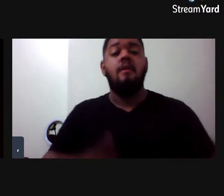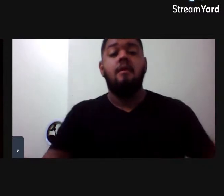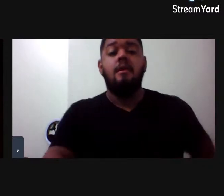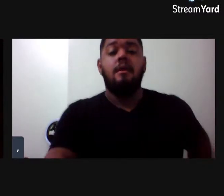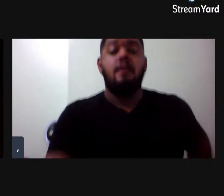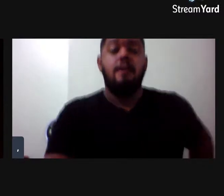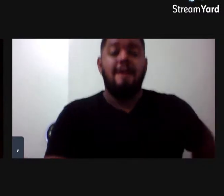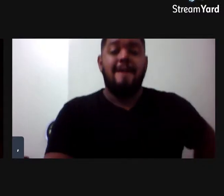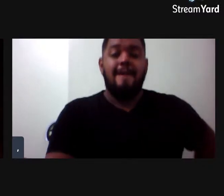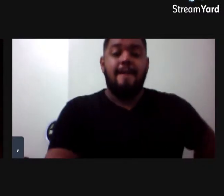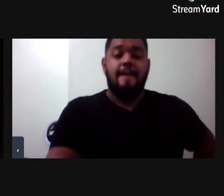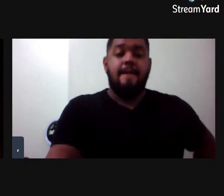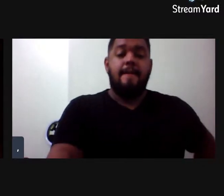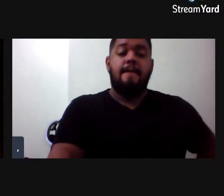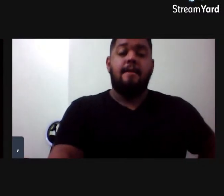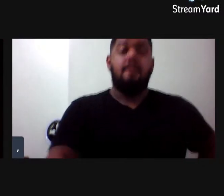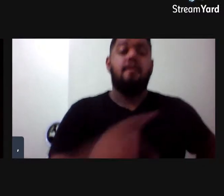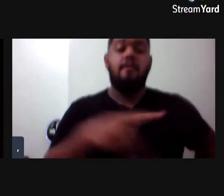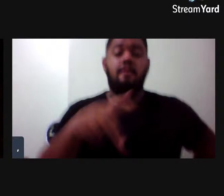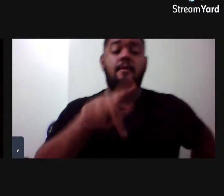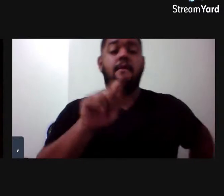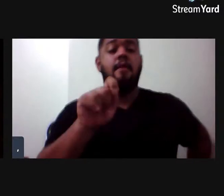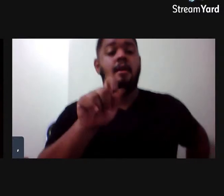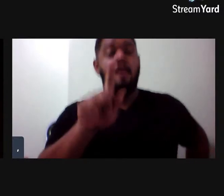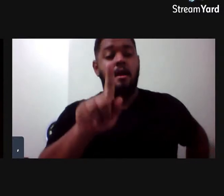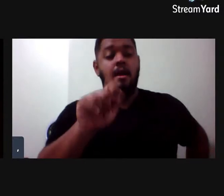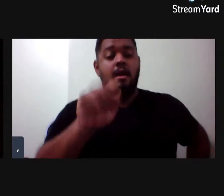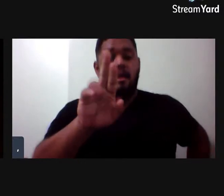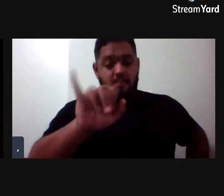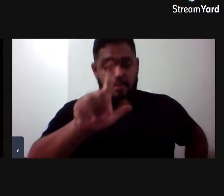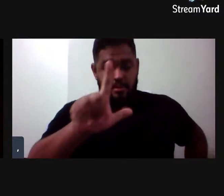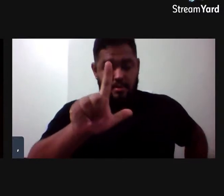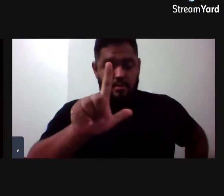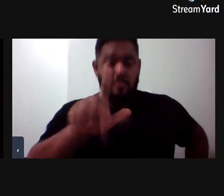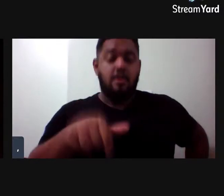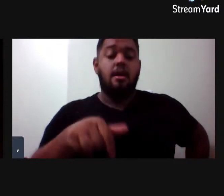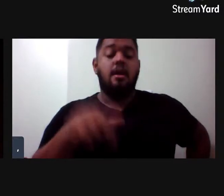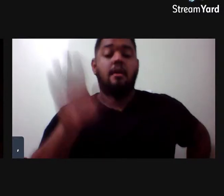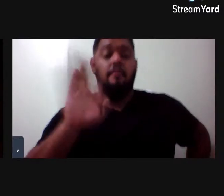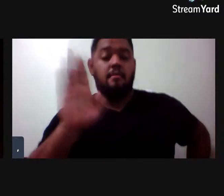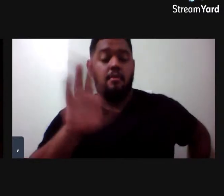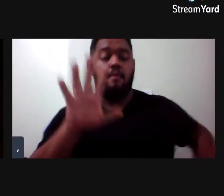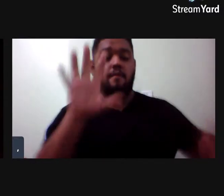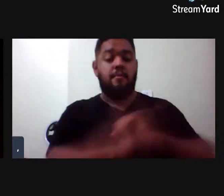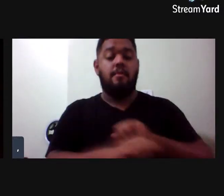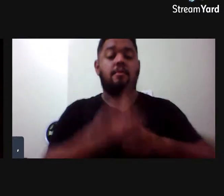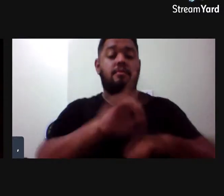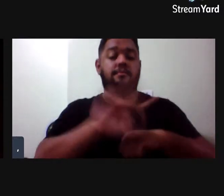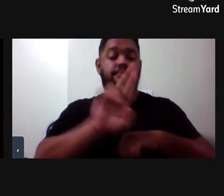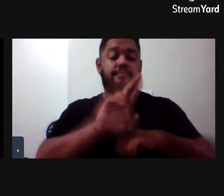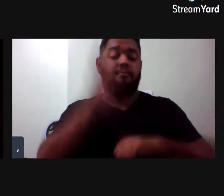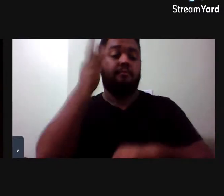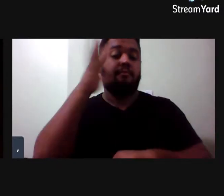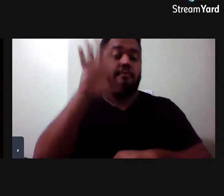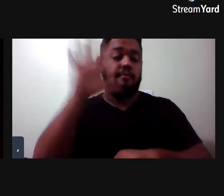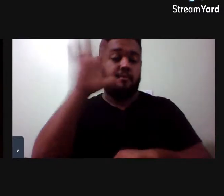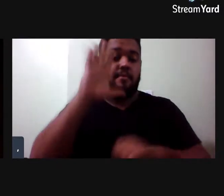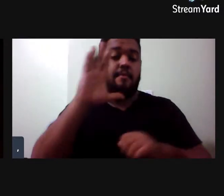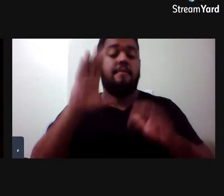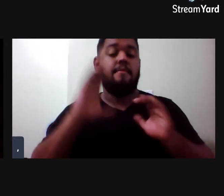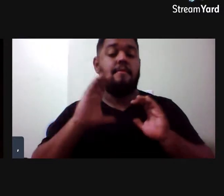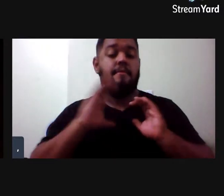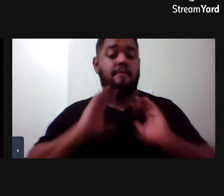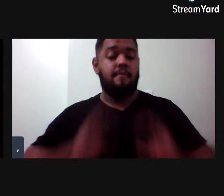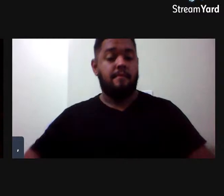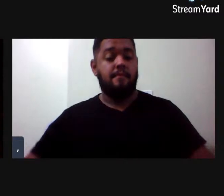professor Gabriel Melo Alves dos Santos. Ele é biólogo, doutor em teoria e pesquisa de comportamento pela Universidade Federal